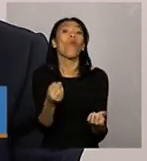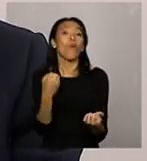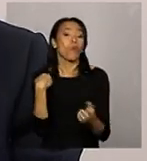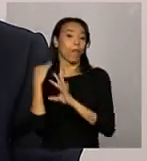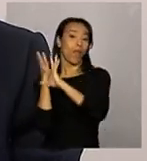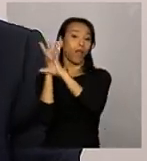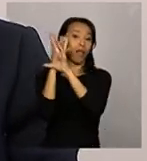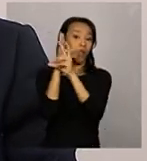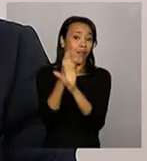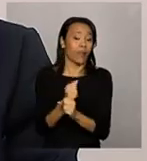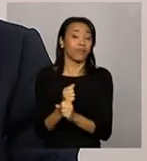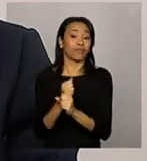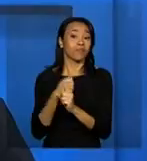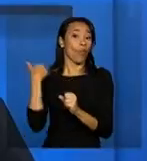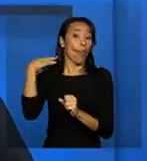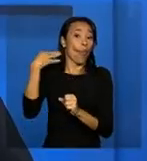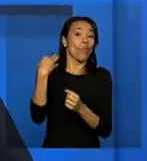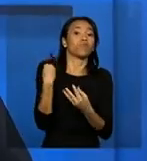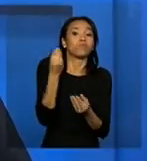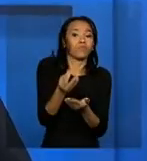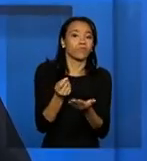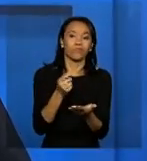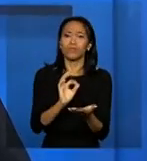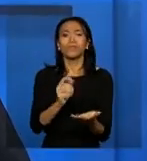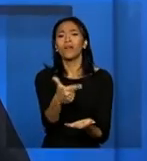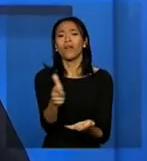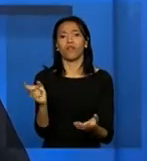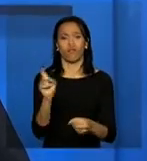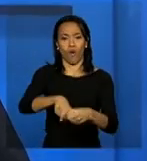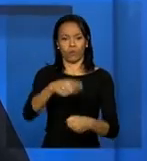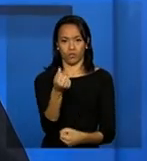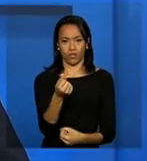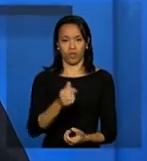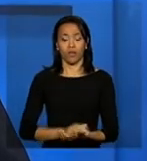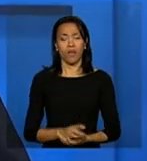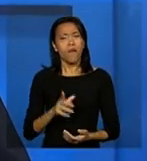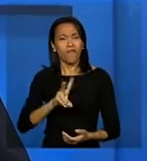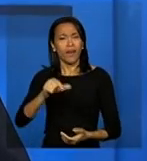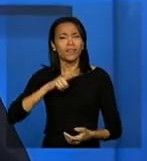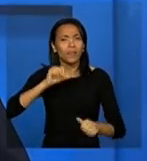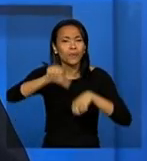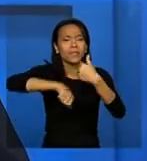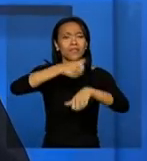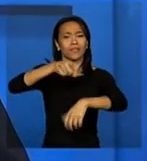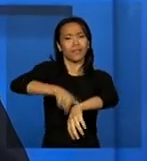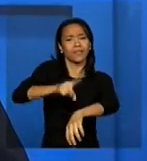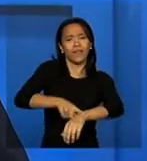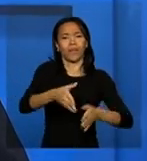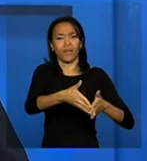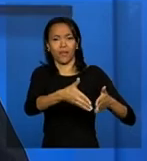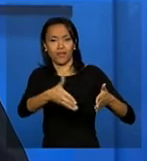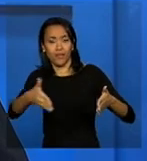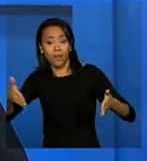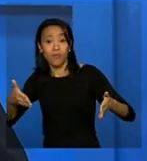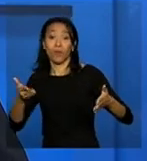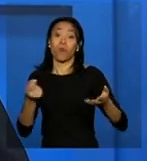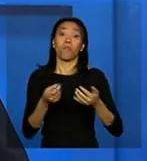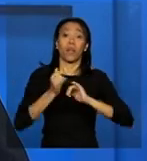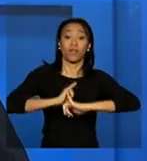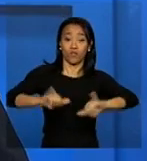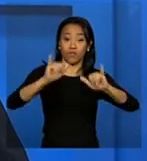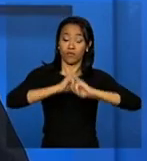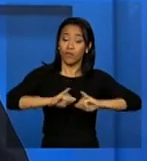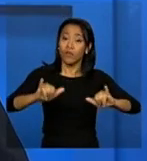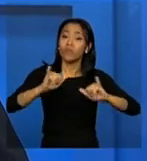Isso é muito importante falar. E vai haver alguma alteração de prazo para o lançamento da prestação de contas